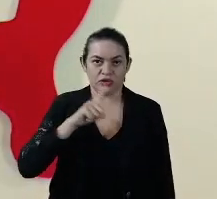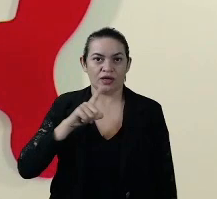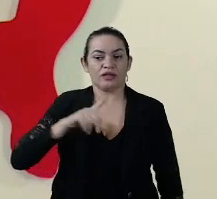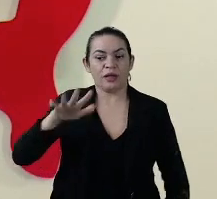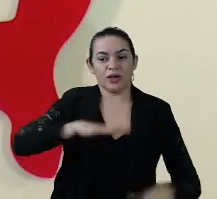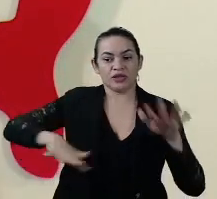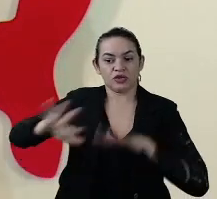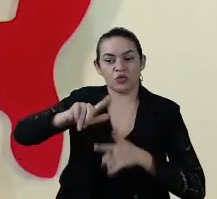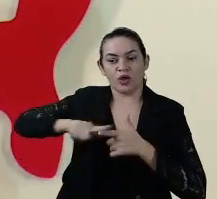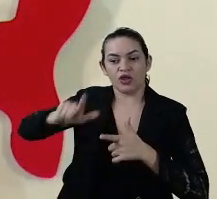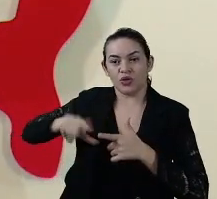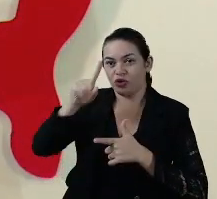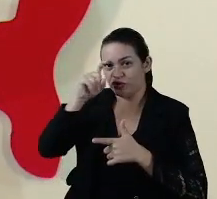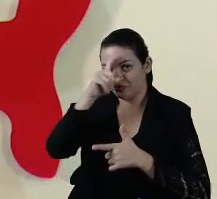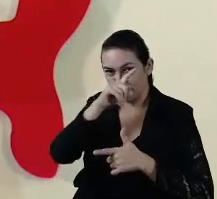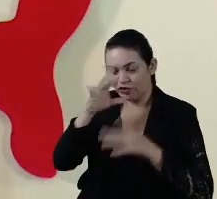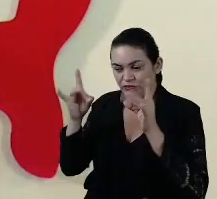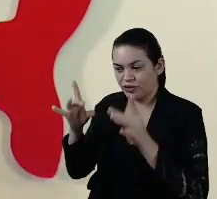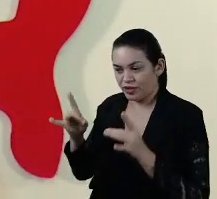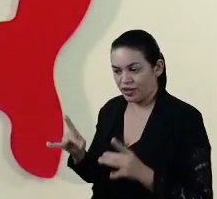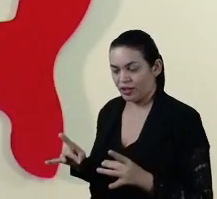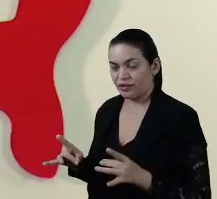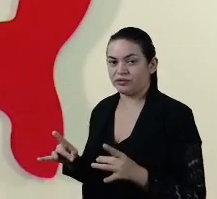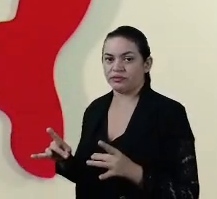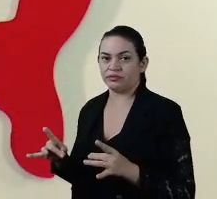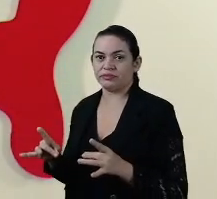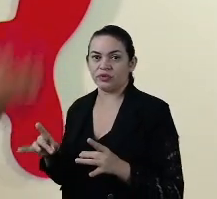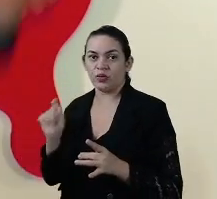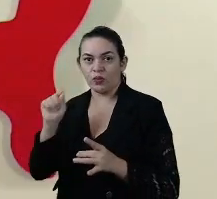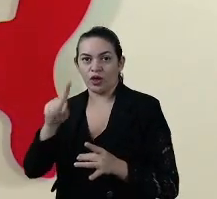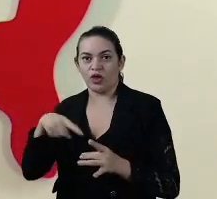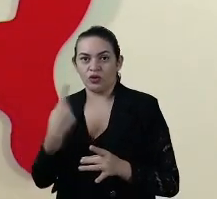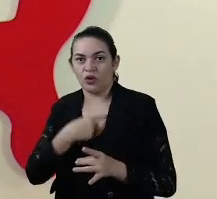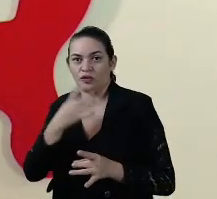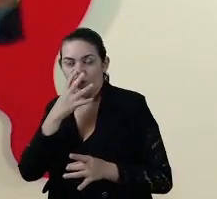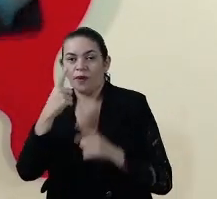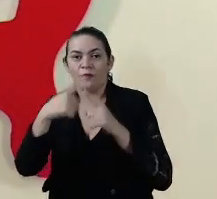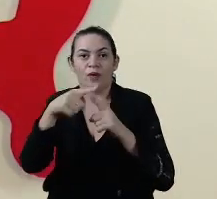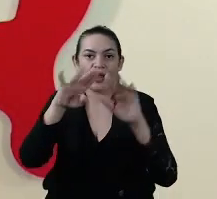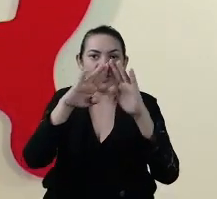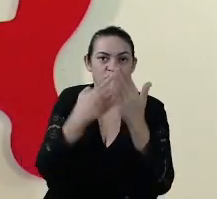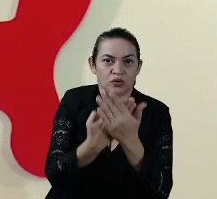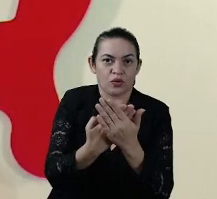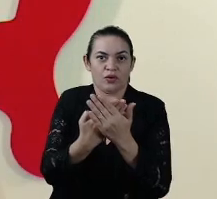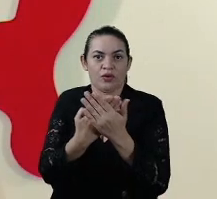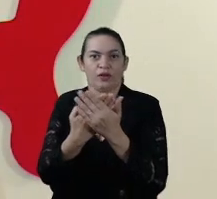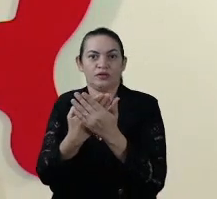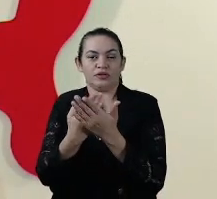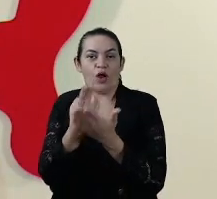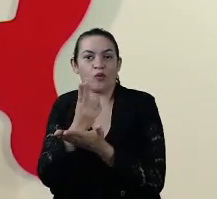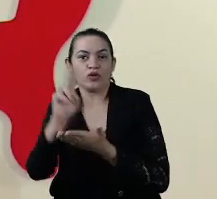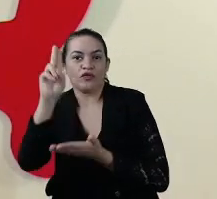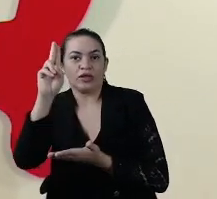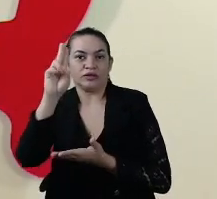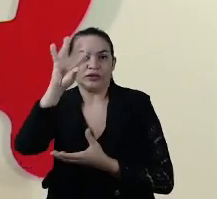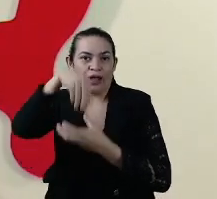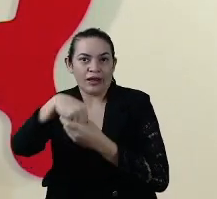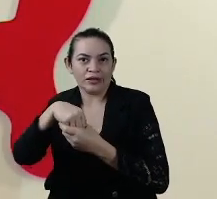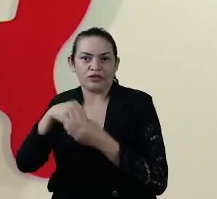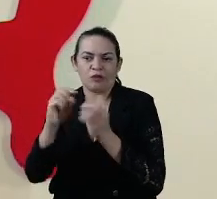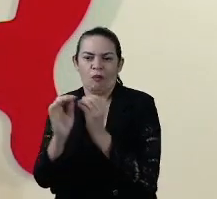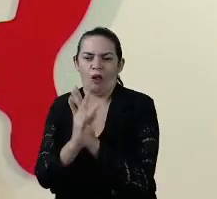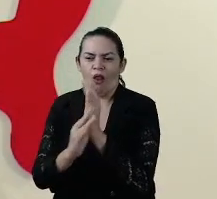a situação difícil, delicada das aulas a examinar, porque as escolas, as universidades são polos de